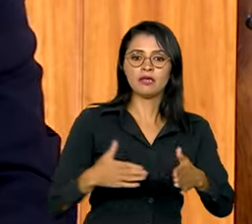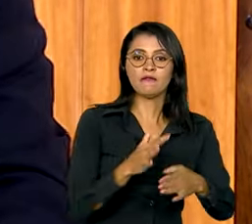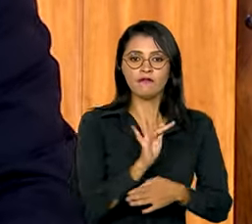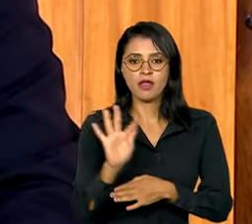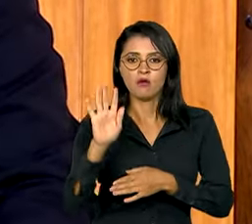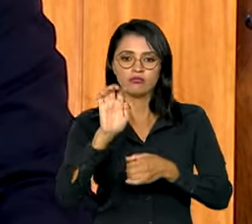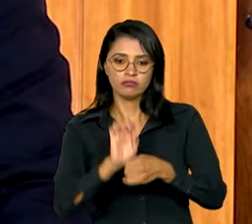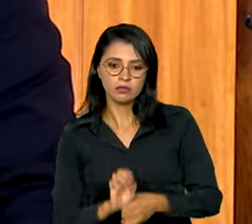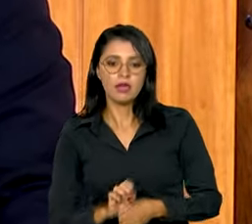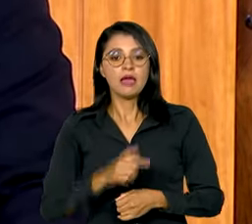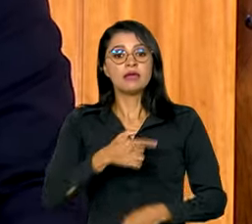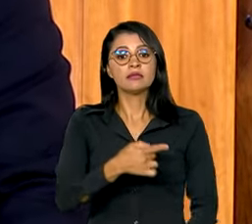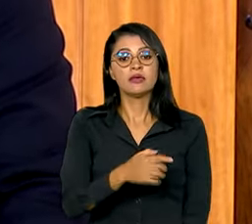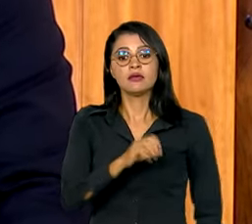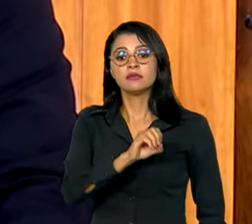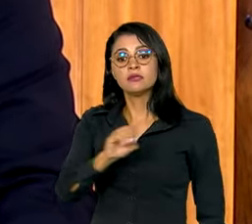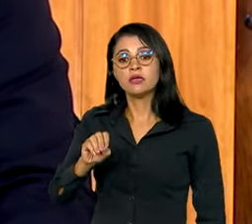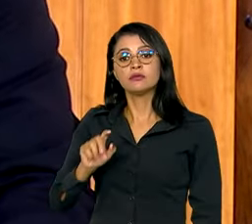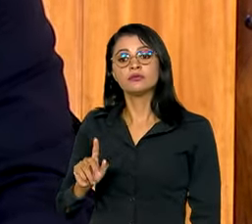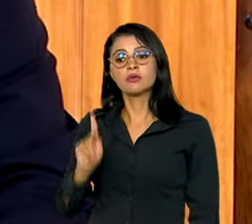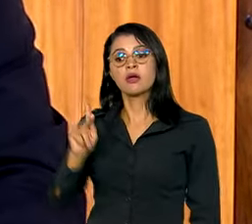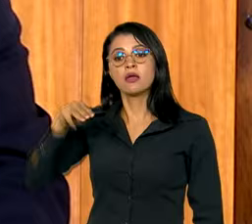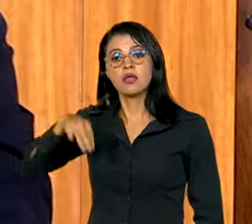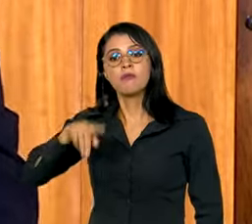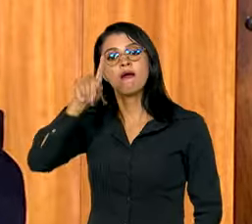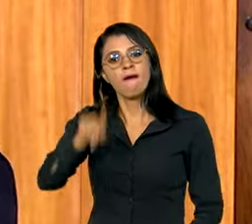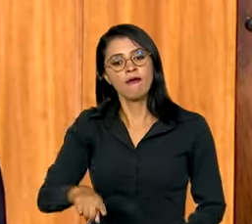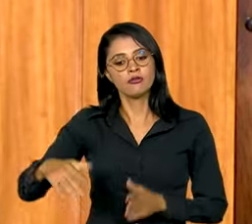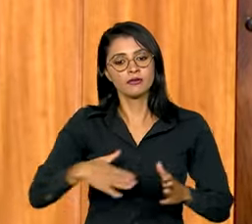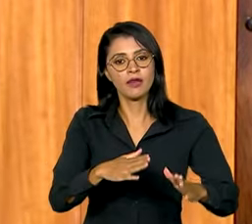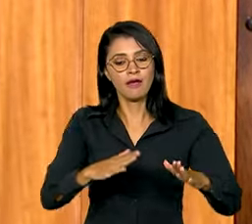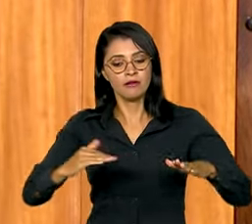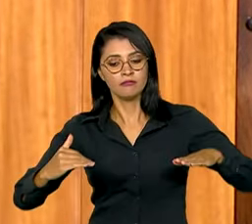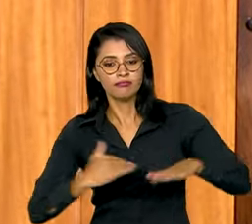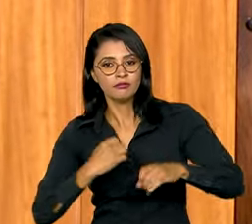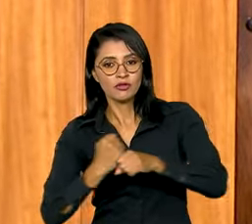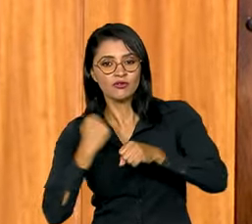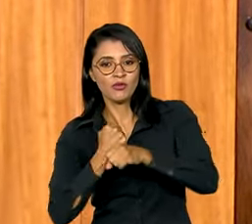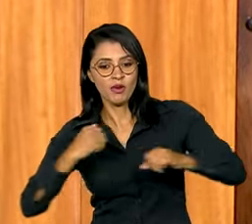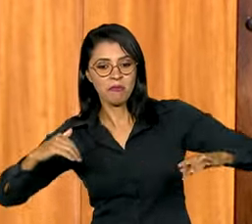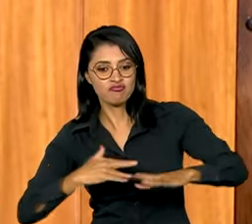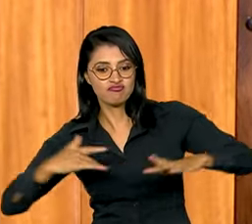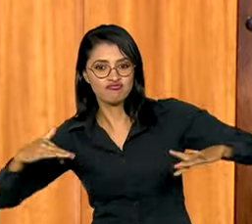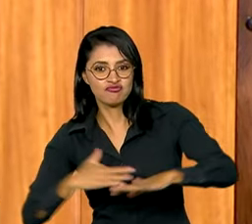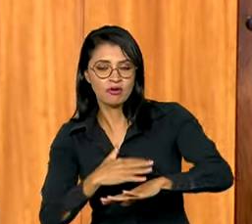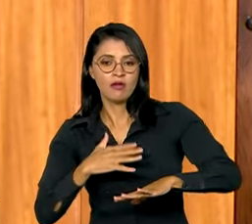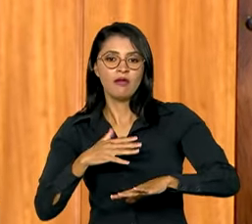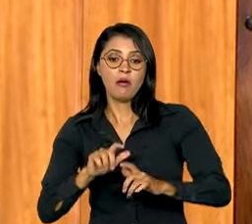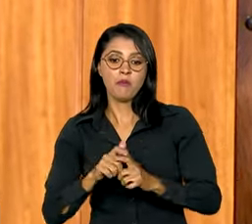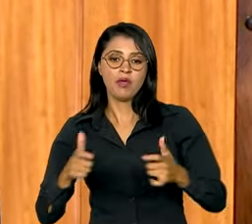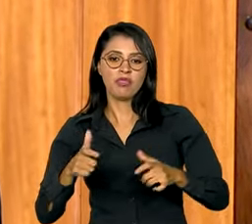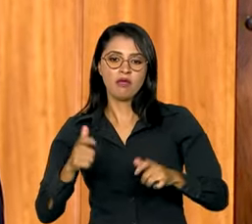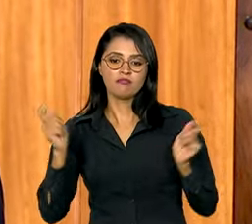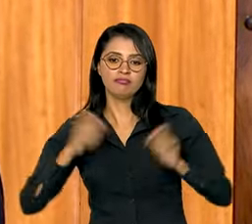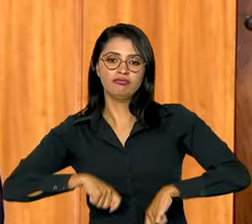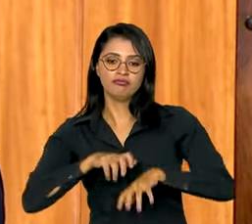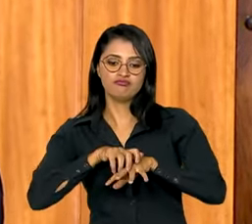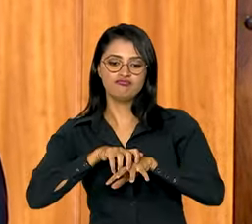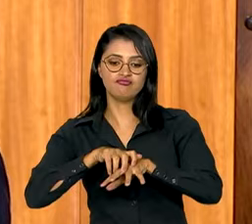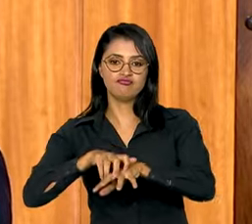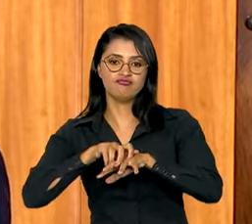700 quilômetros são de duplicações, aumentando a capacidade de carga das nossas rodovias,